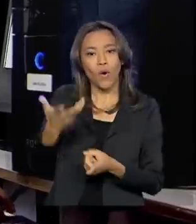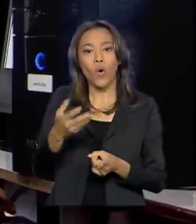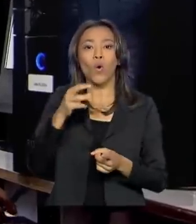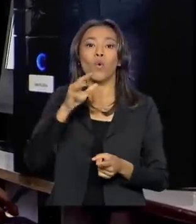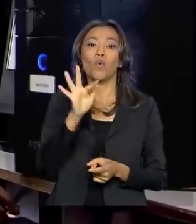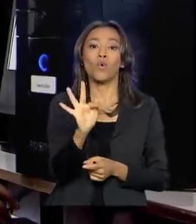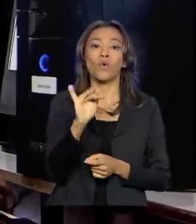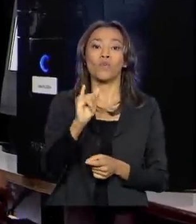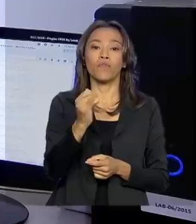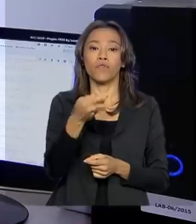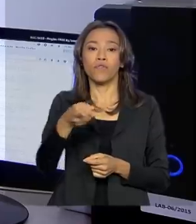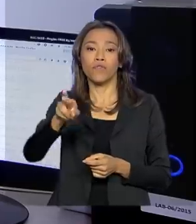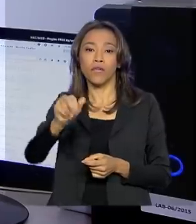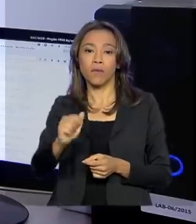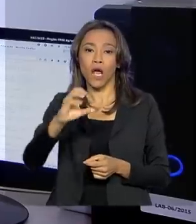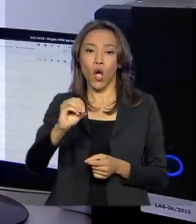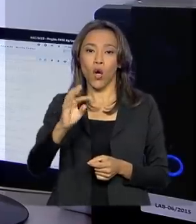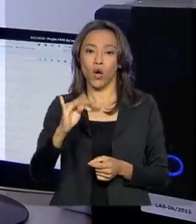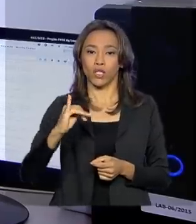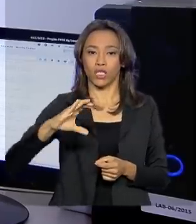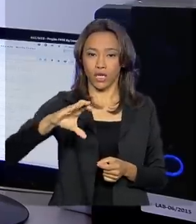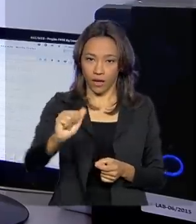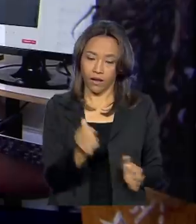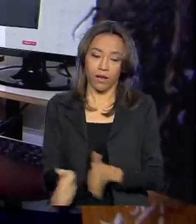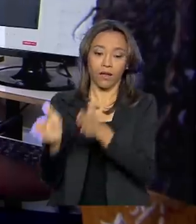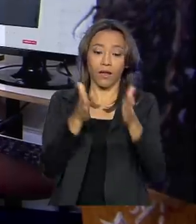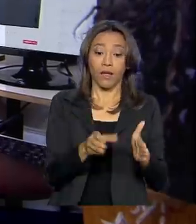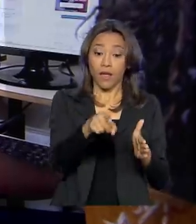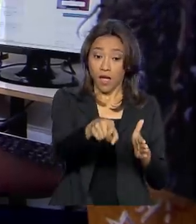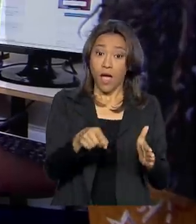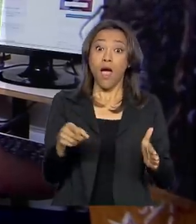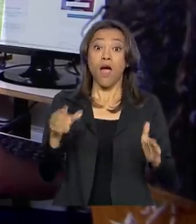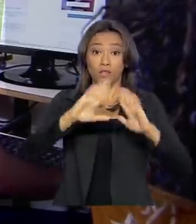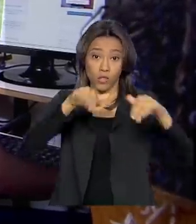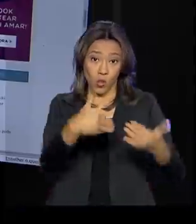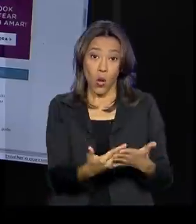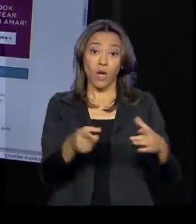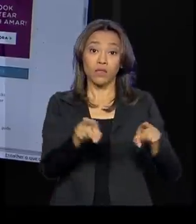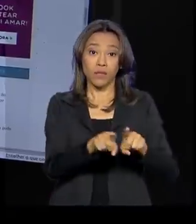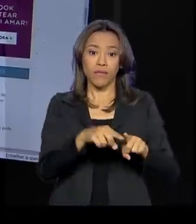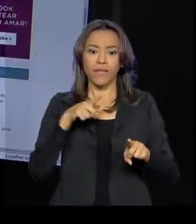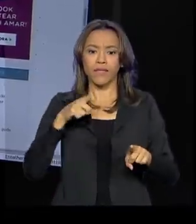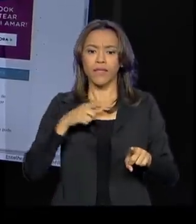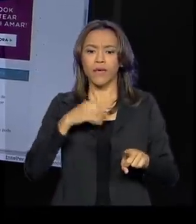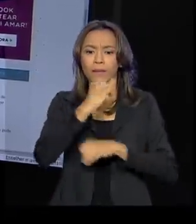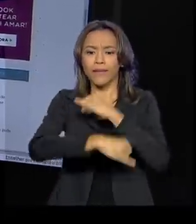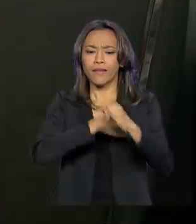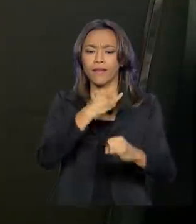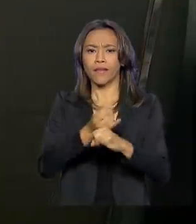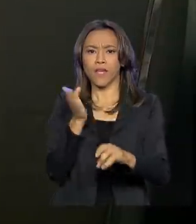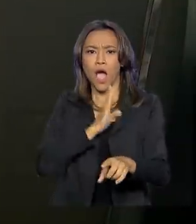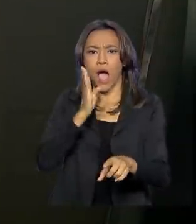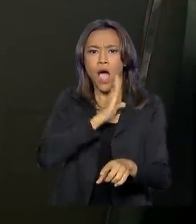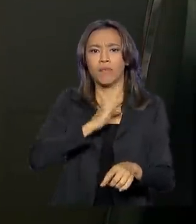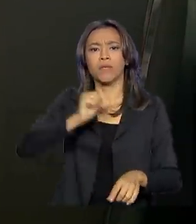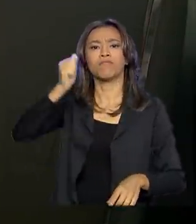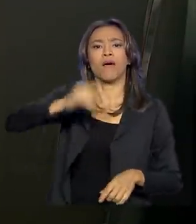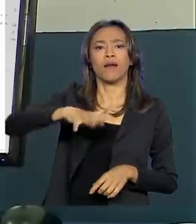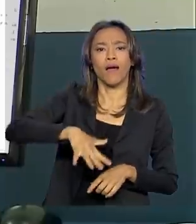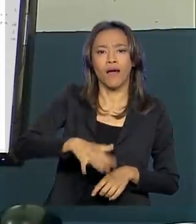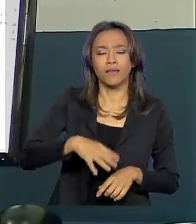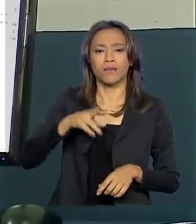Para auxiliar na inclusão digital, as escolas também vão poder contar com uma internet mais rápida e barata do programa